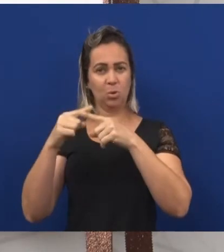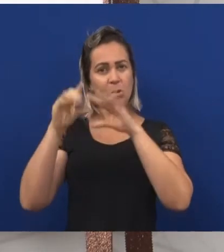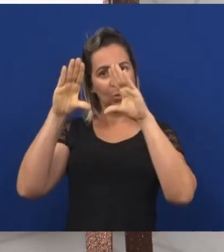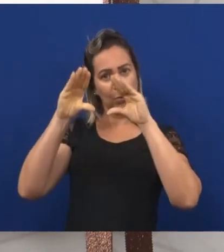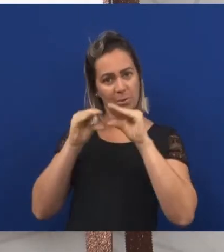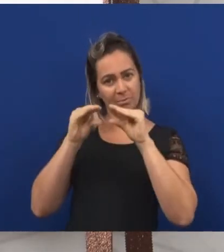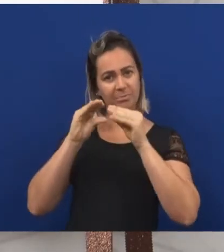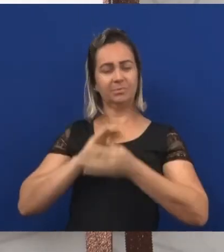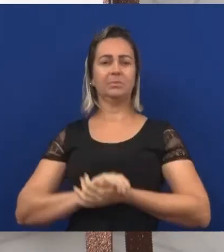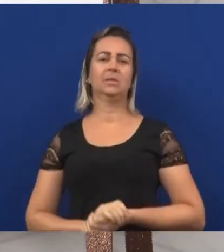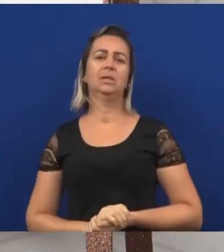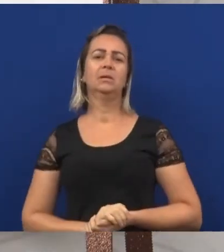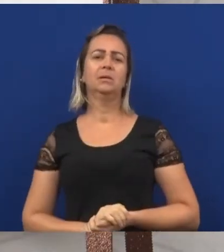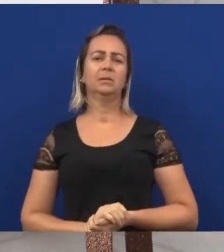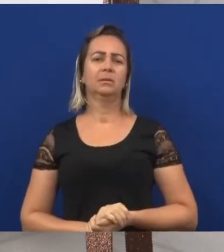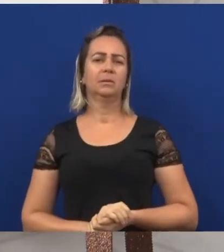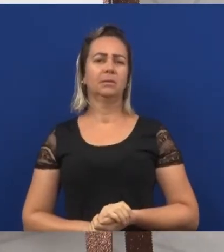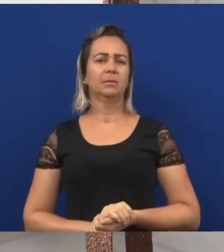para a sua casa.